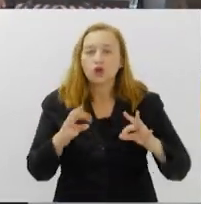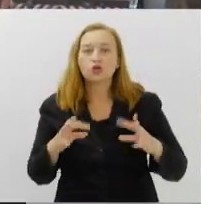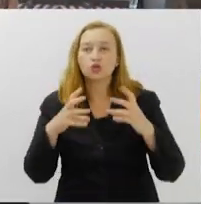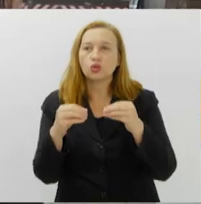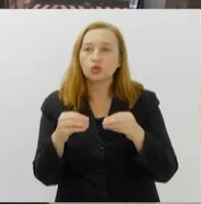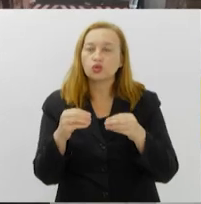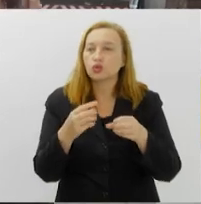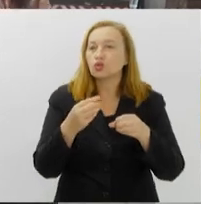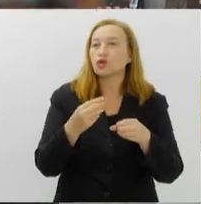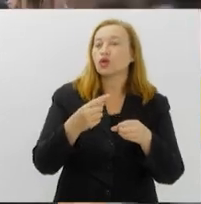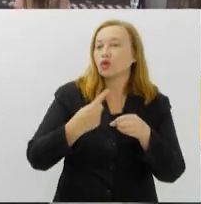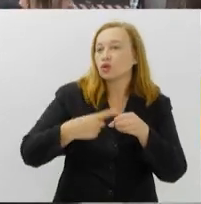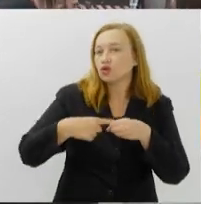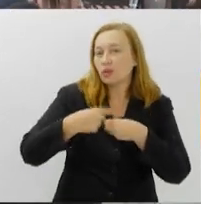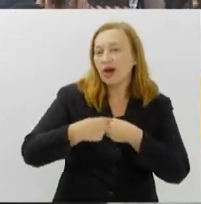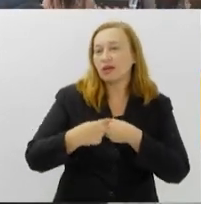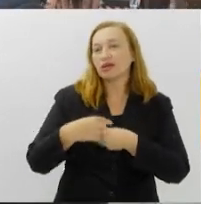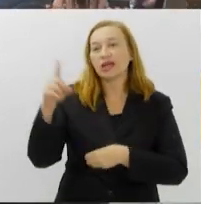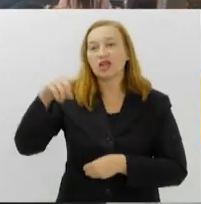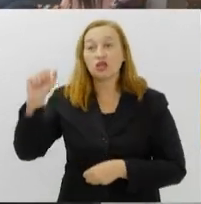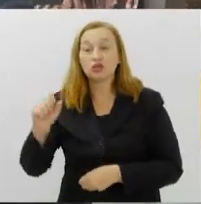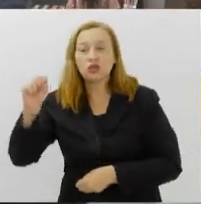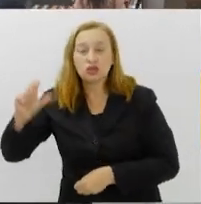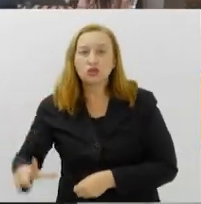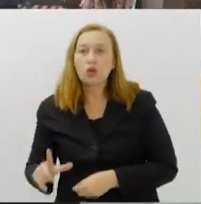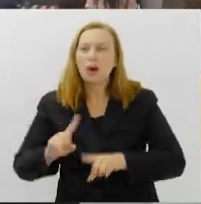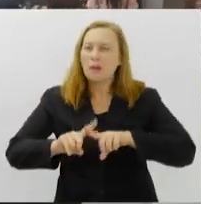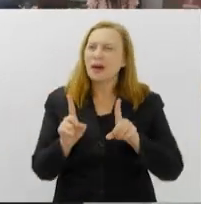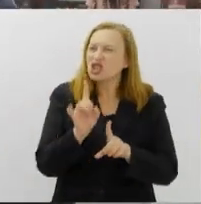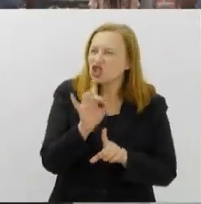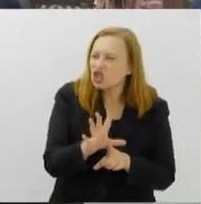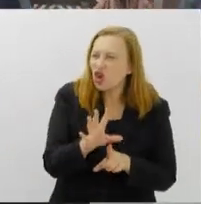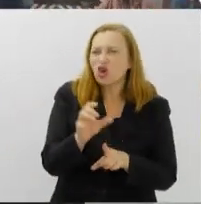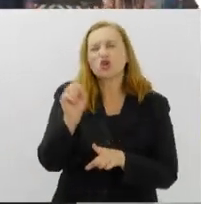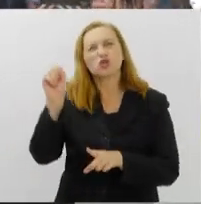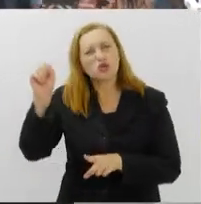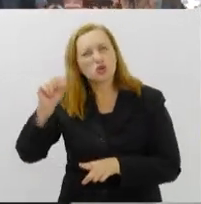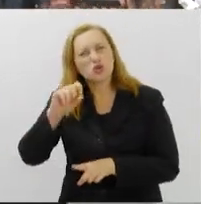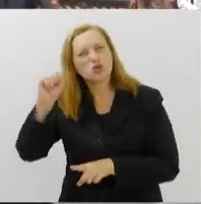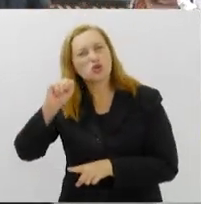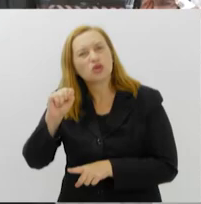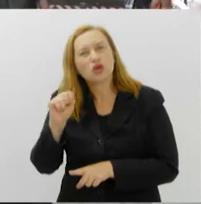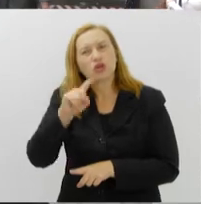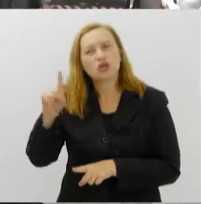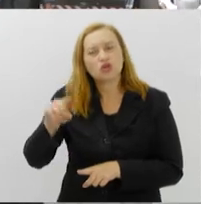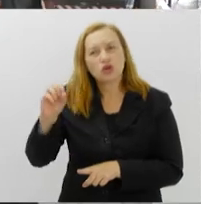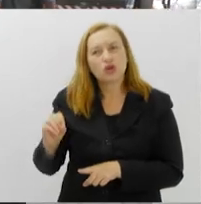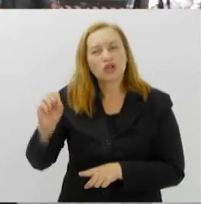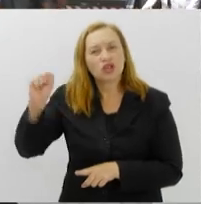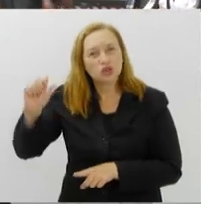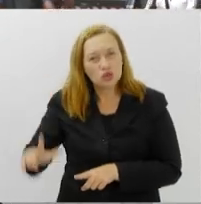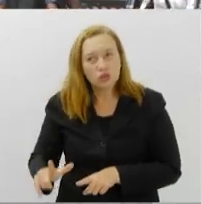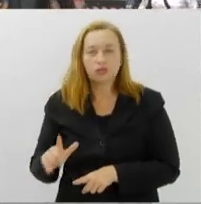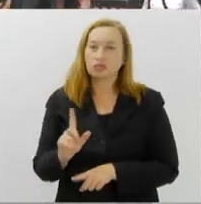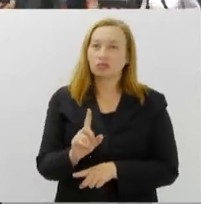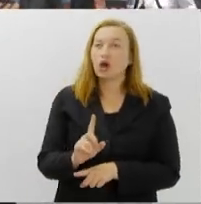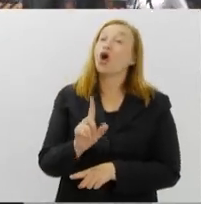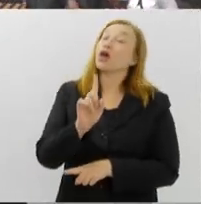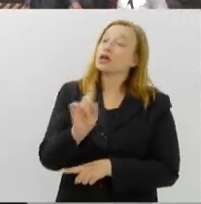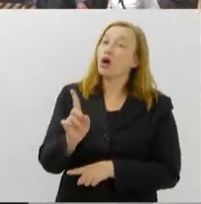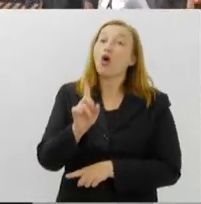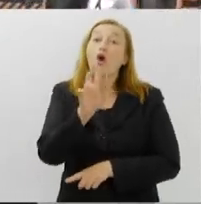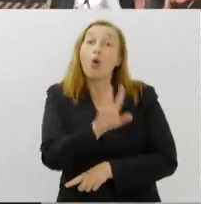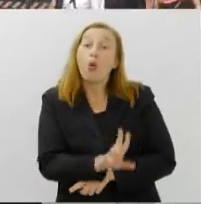bairros da Zona Sul. Mas você vai me perguntar, o Polo é feito só para a Zona Sul? Hoje a gente utiliza do Polo da Zona Sul através do